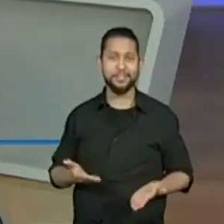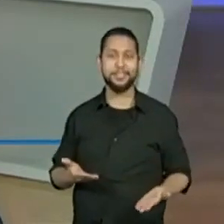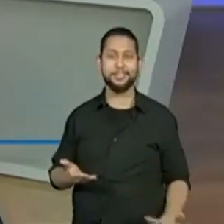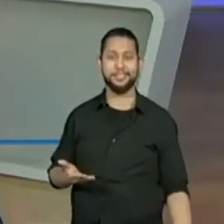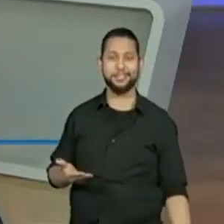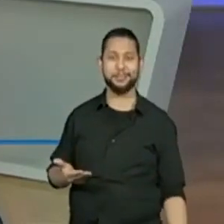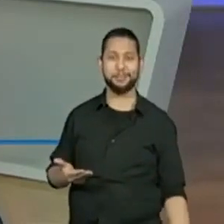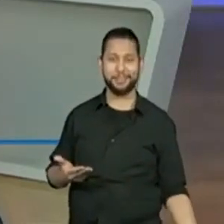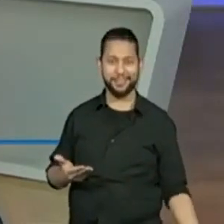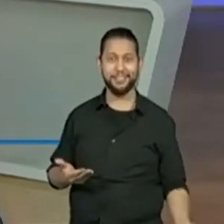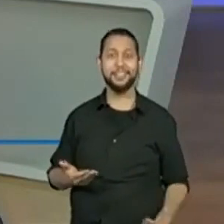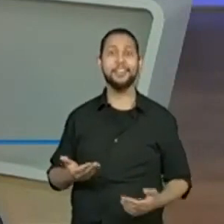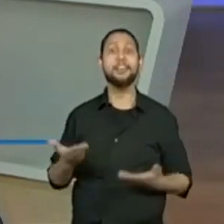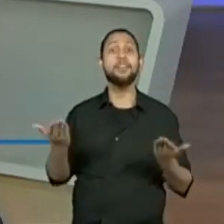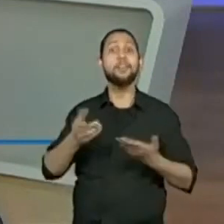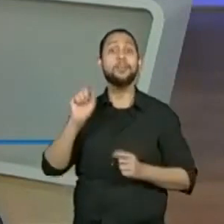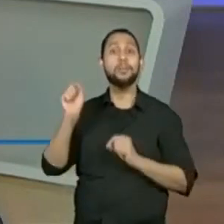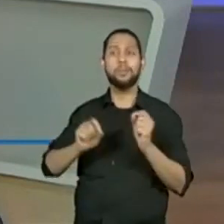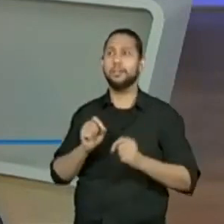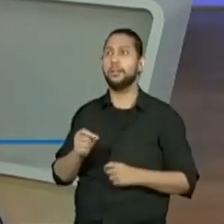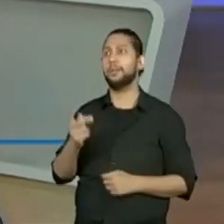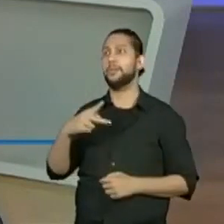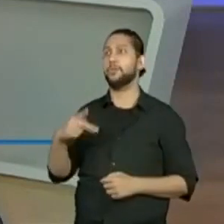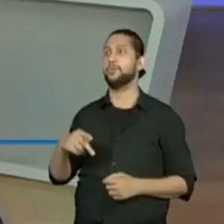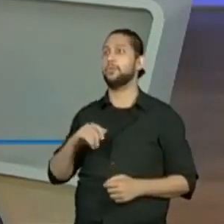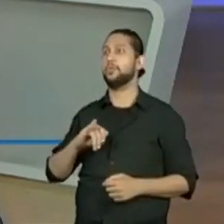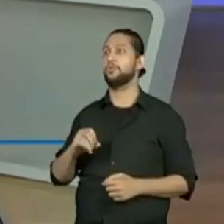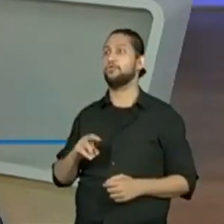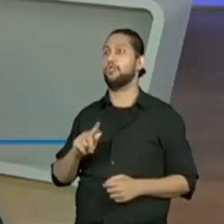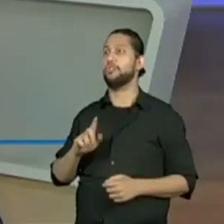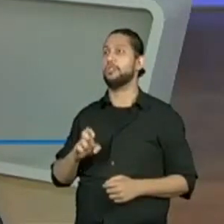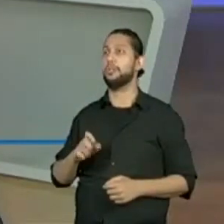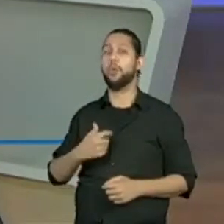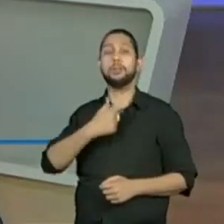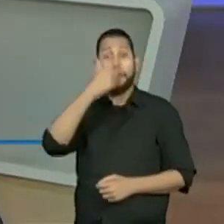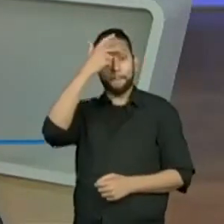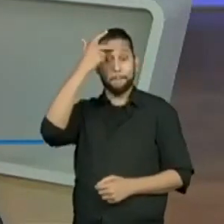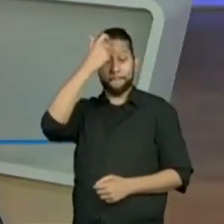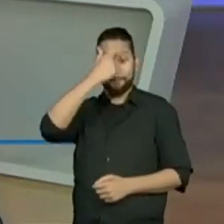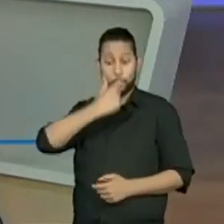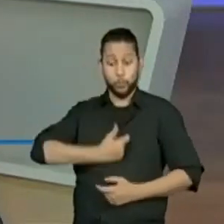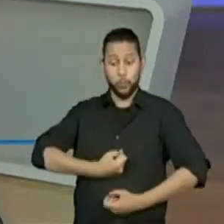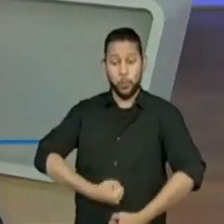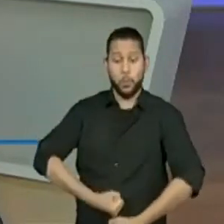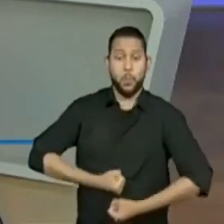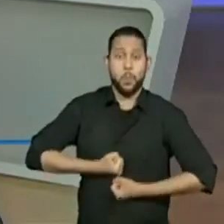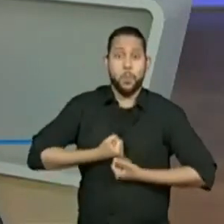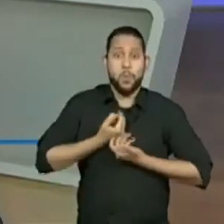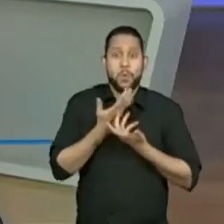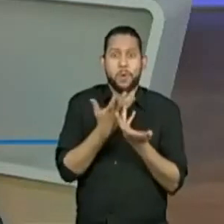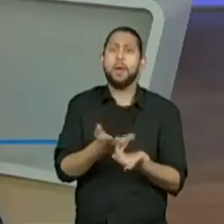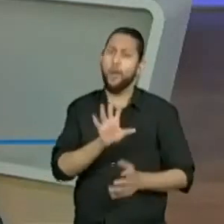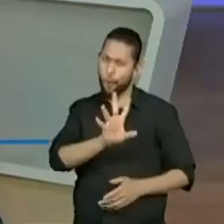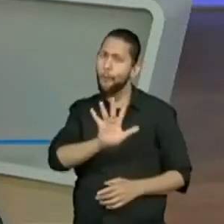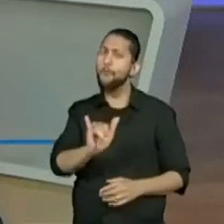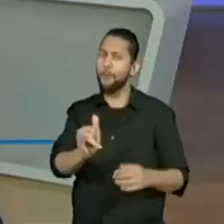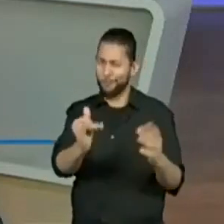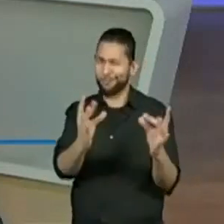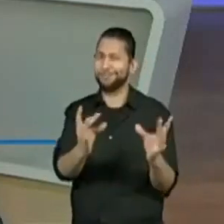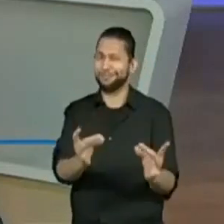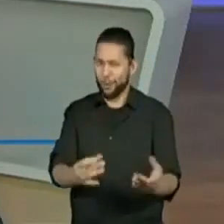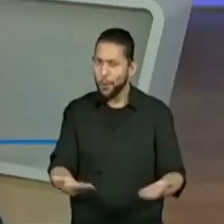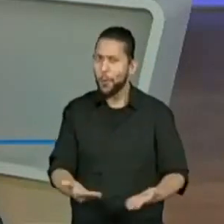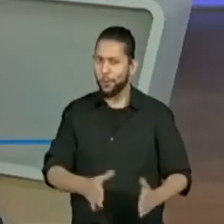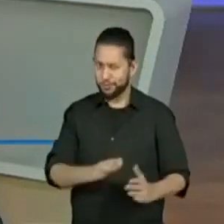Agora, isso o professor Jorge colocou do eu poético. Sim, e eu lembro, eu disse que eu vou entrar nesse detalhe, sim. É